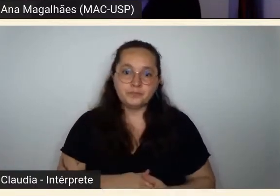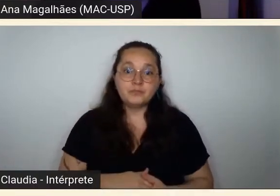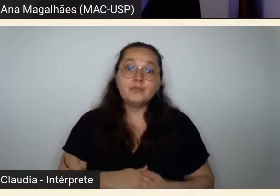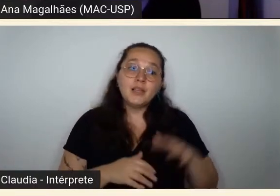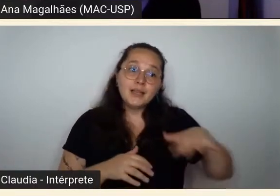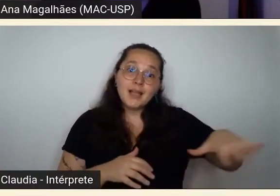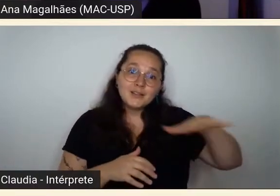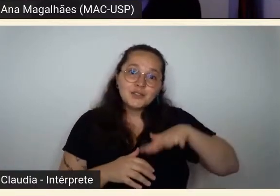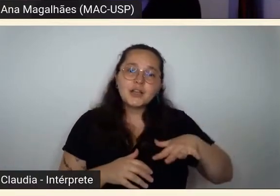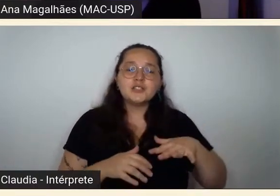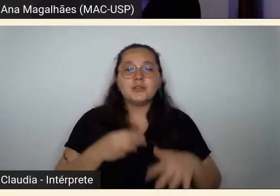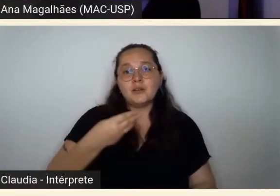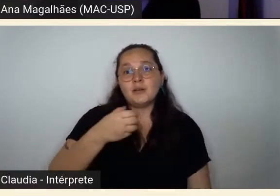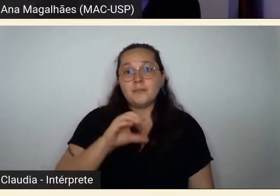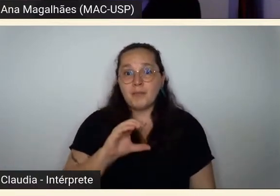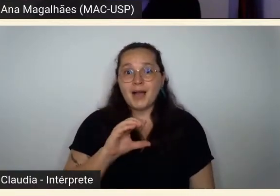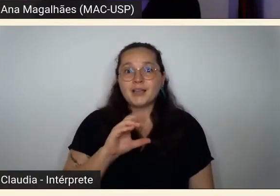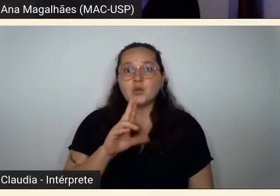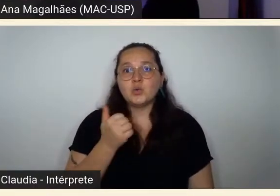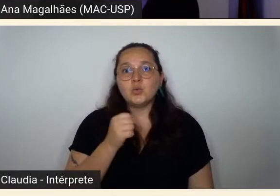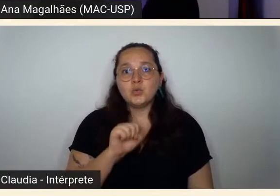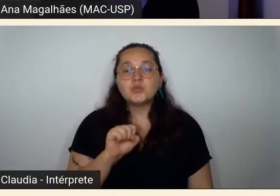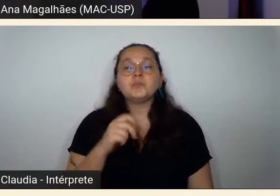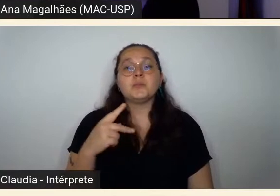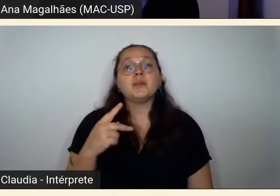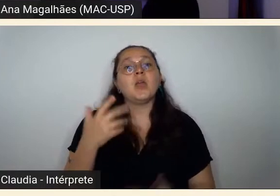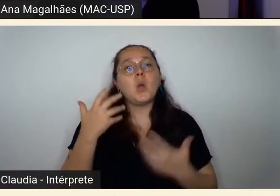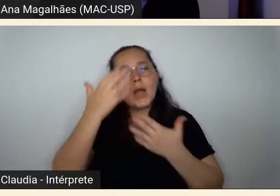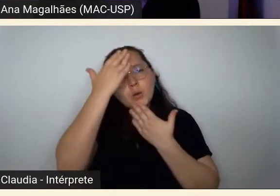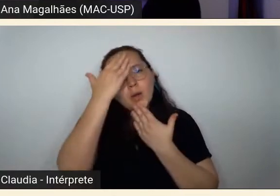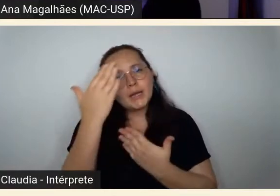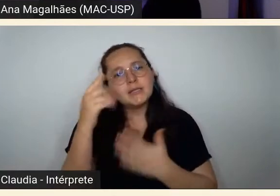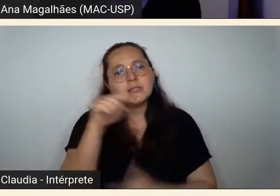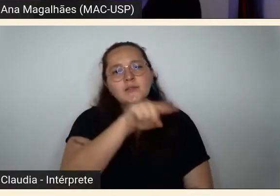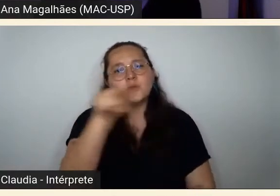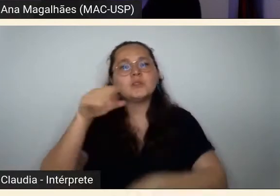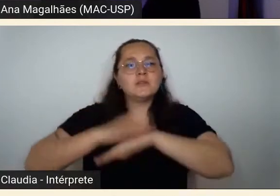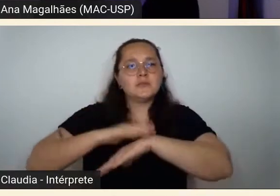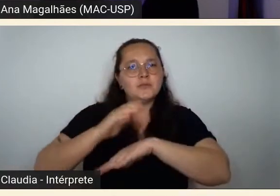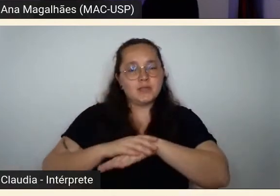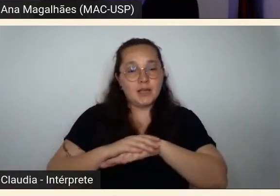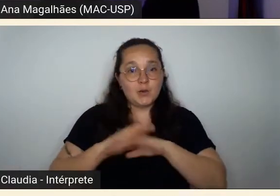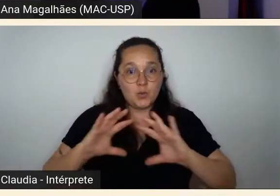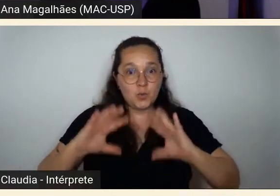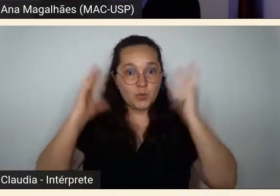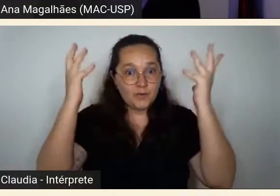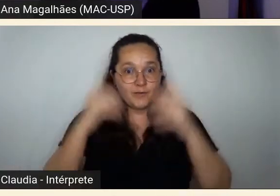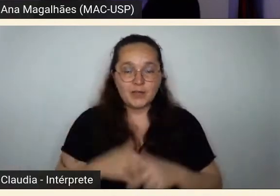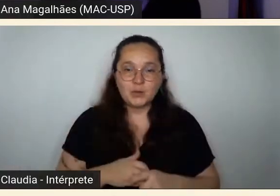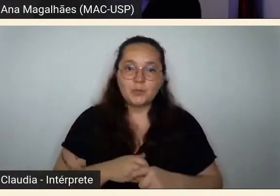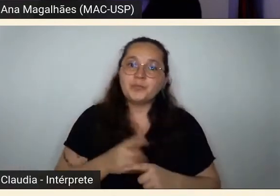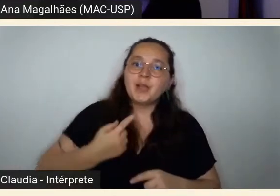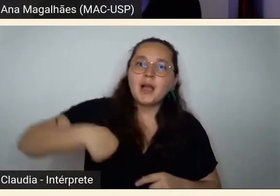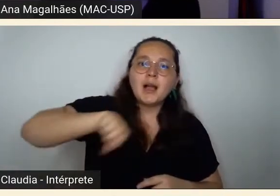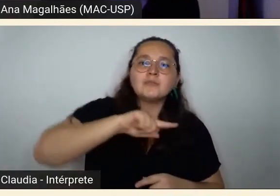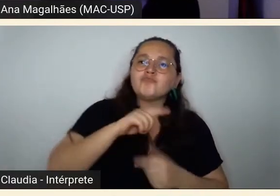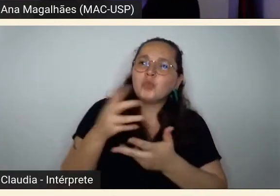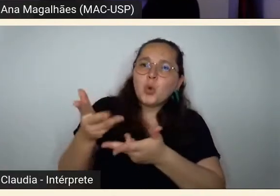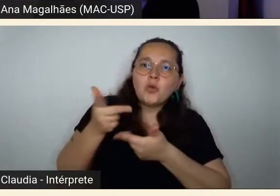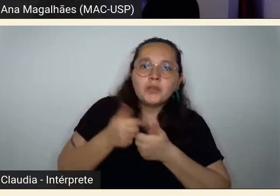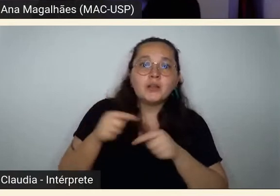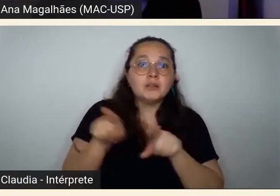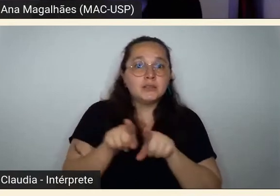eu gostaria de agradecer àqueles que tornaram possível a realização desse evento. aos nossos convidados e mediadores e